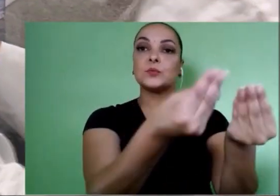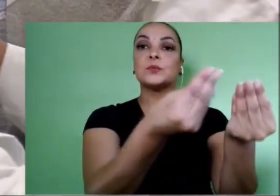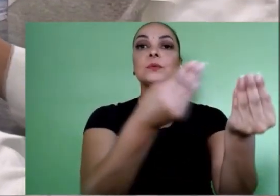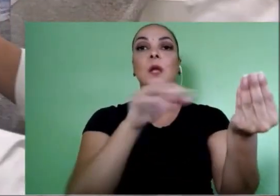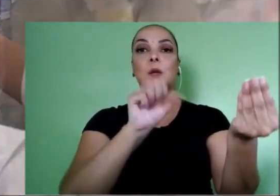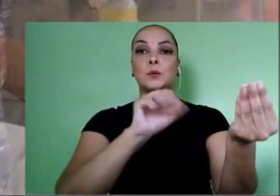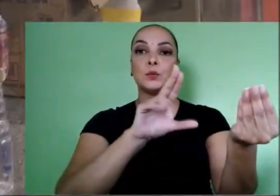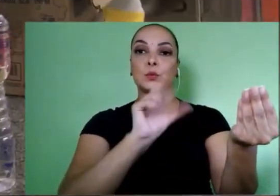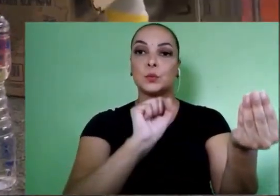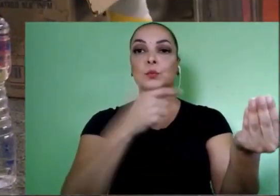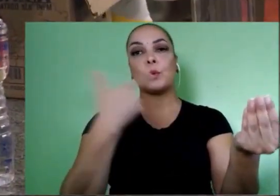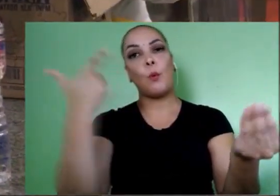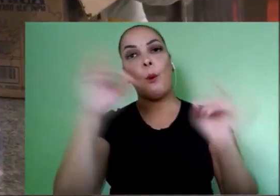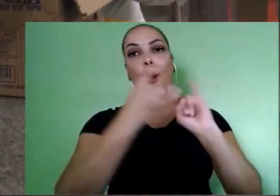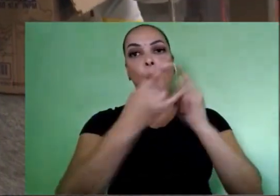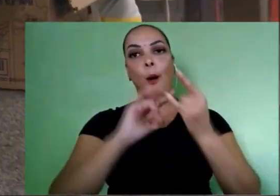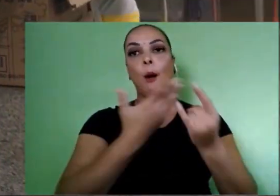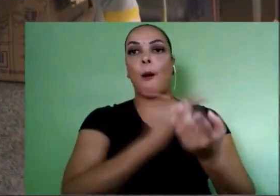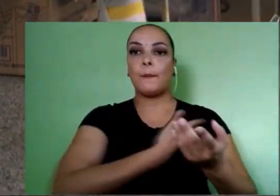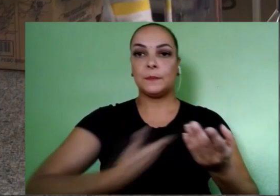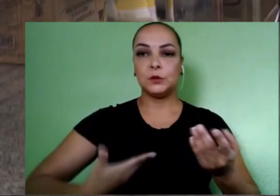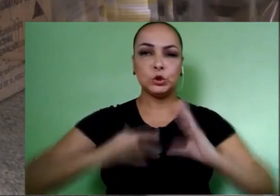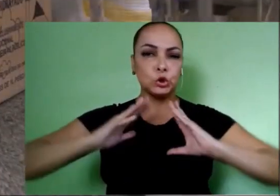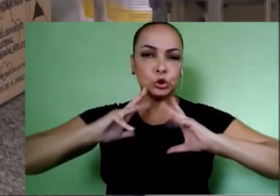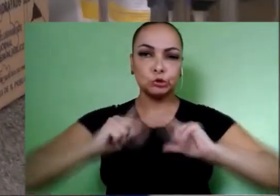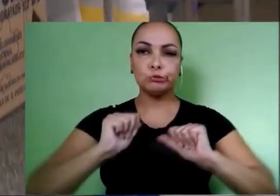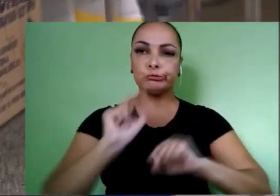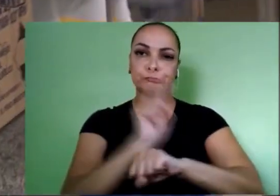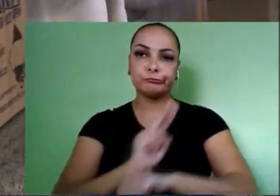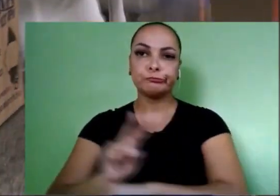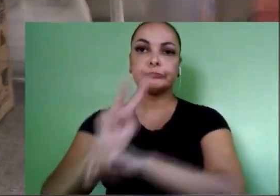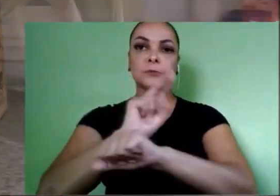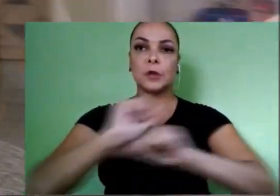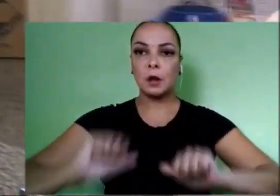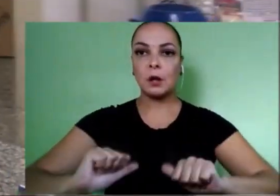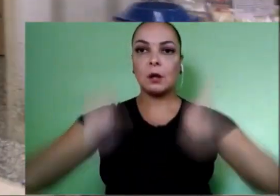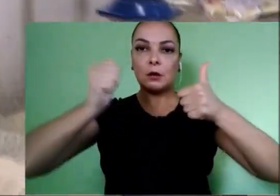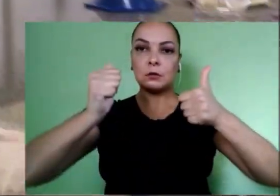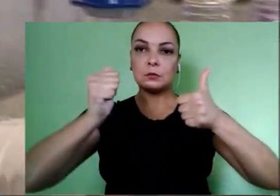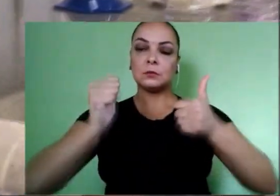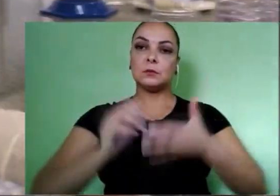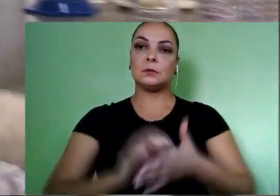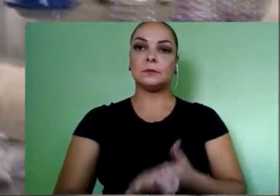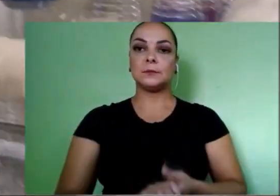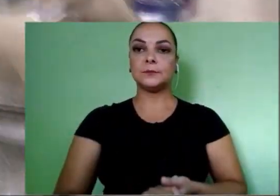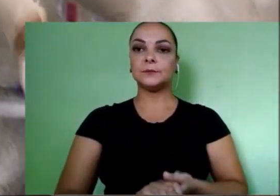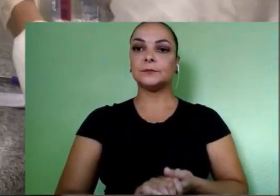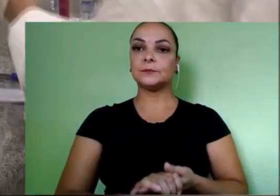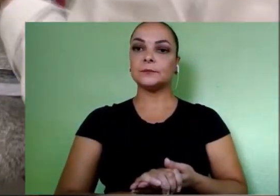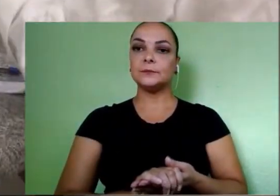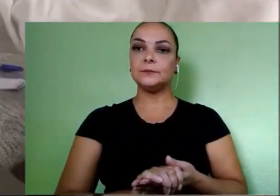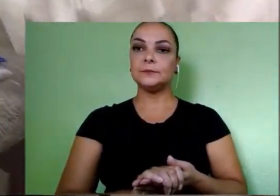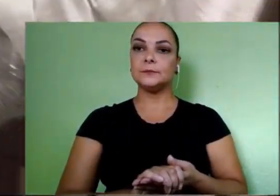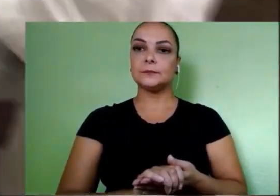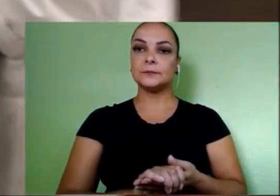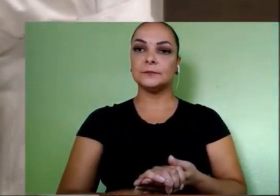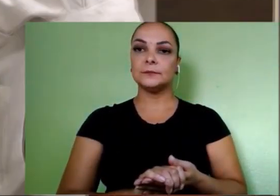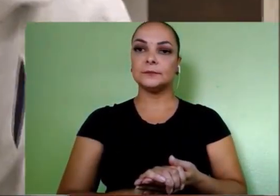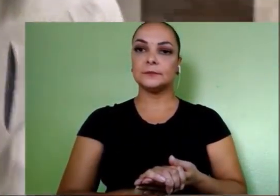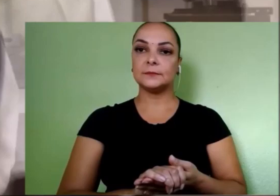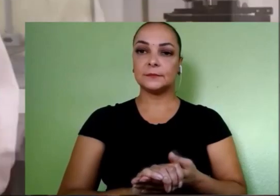o sistema único de saúde e demais órgãos públicos. Todas as produções seguem um rígido controle de qualidade em seu processo de criação.